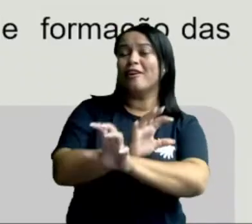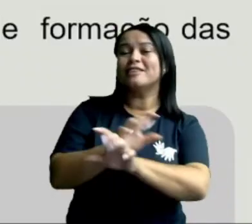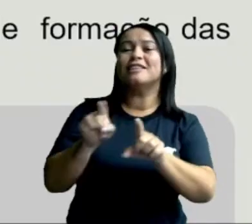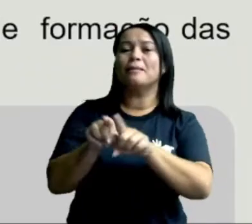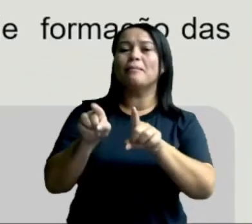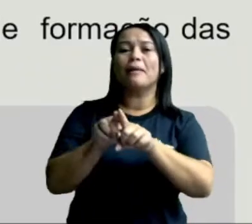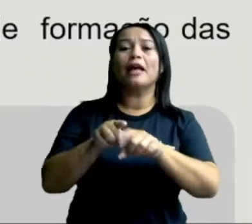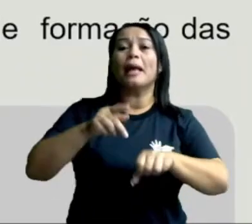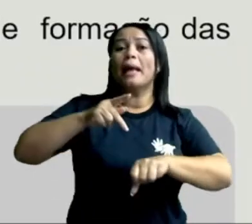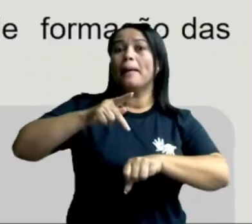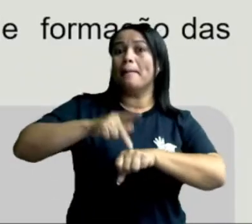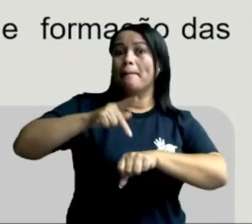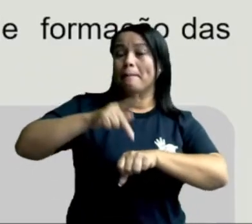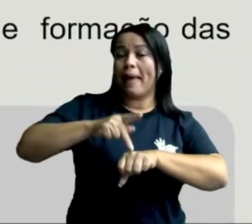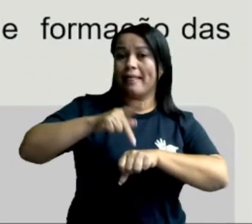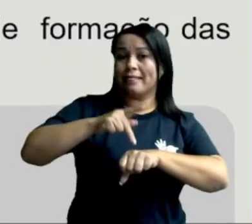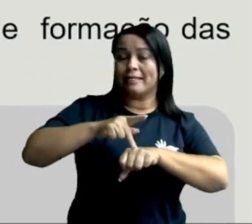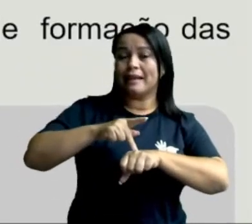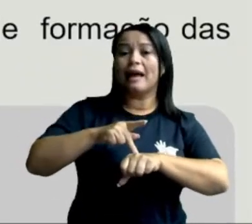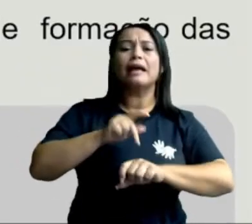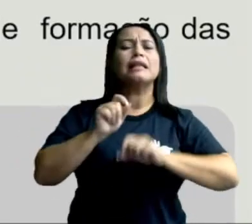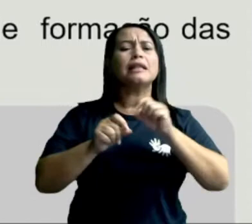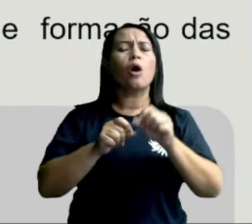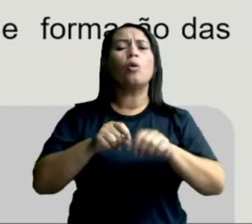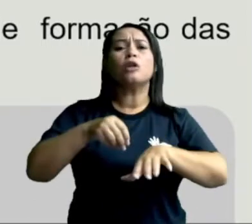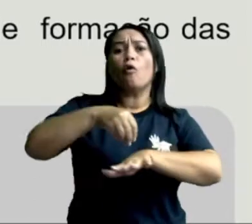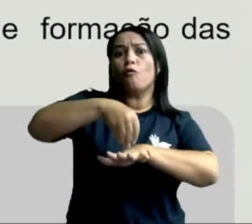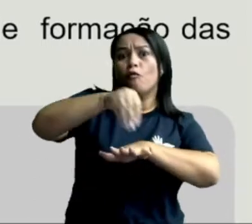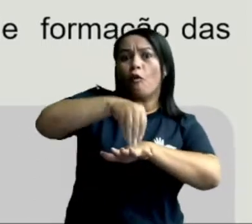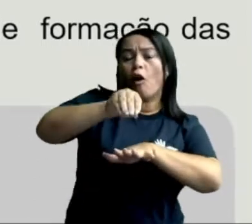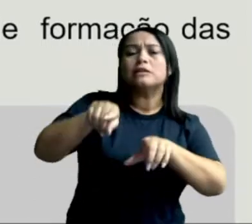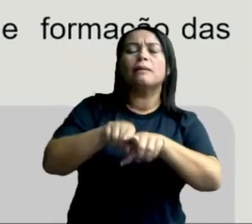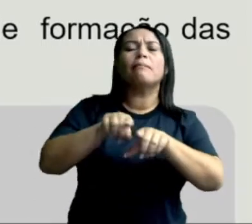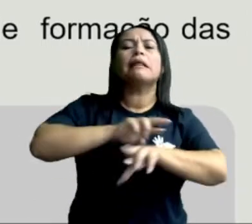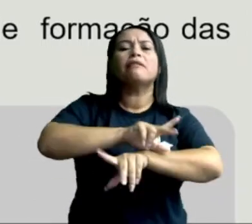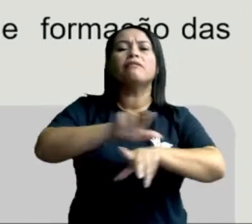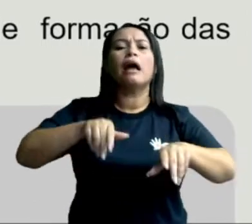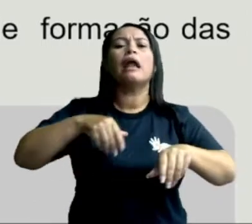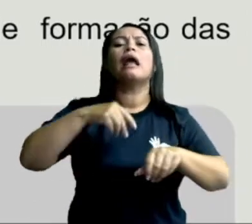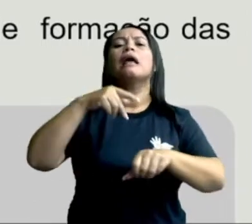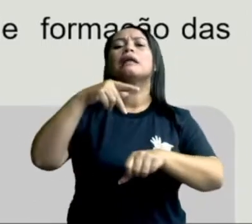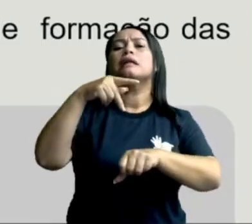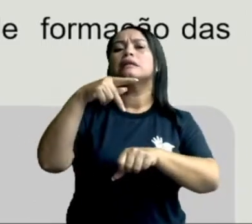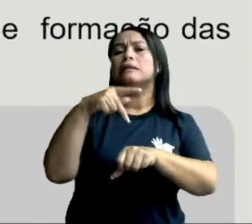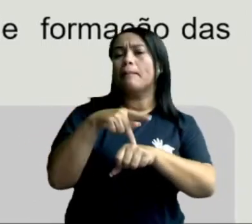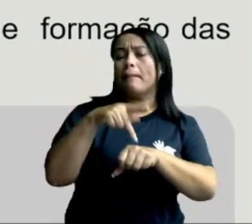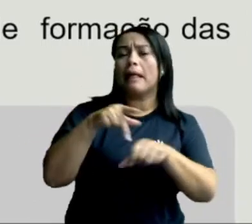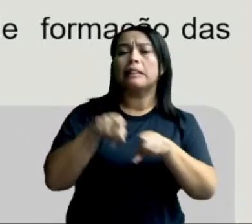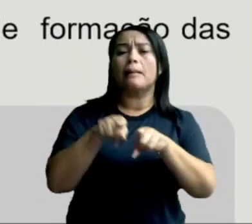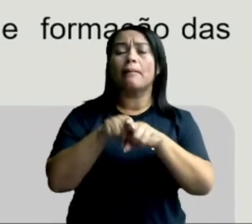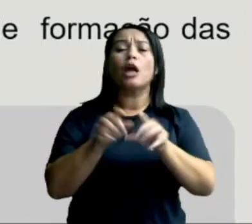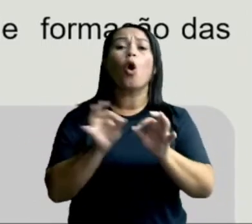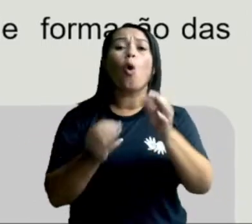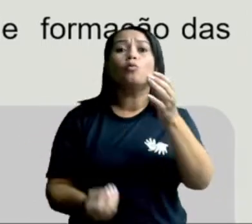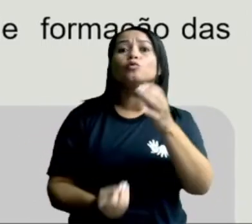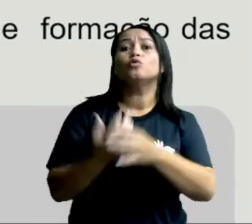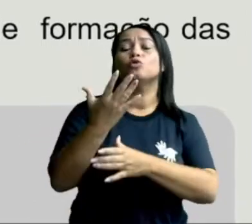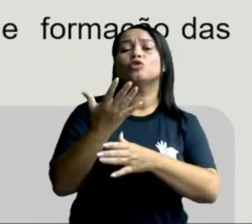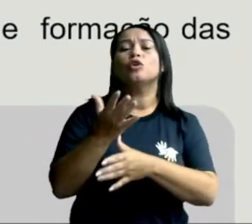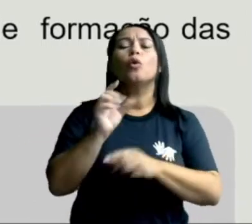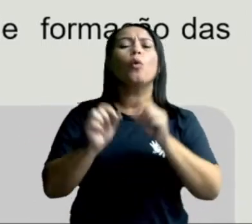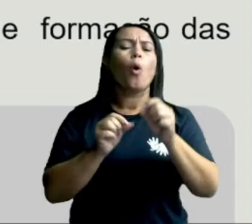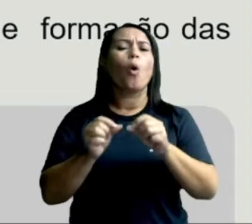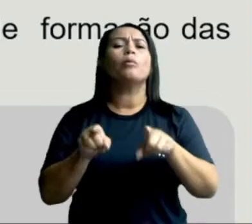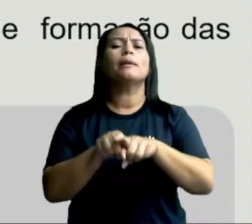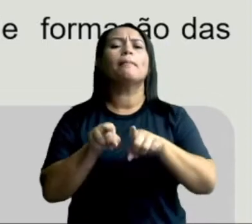E nosso objetivo hoje é identificar diferentes tipos de rochas relacionando aos fósseis e sua formação. As rochas